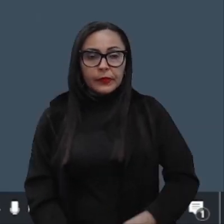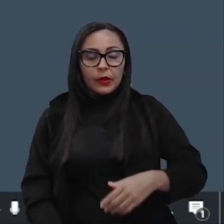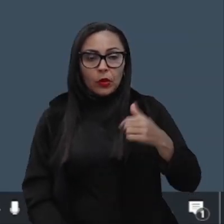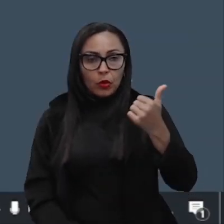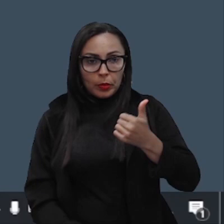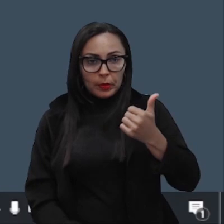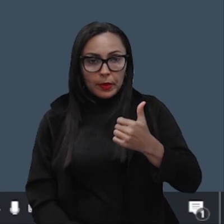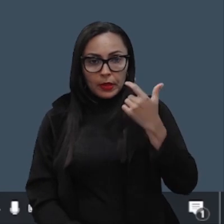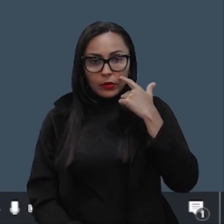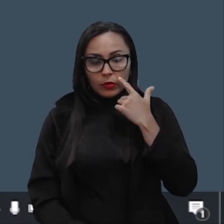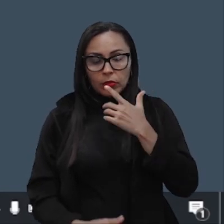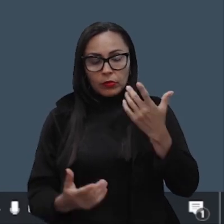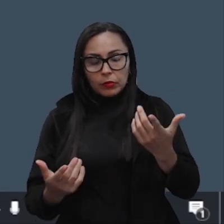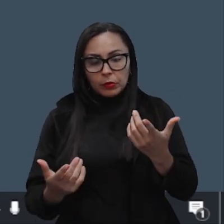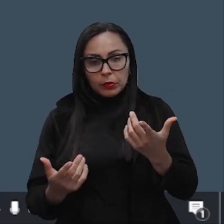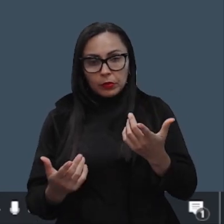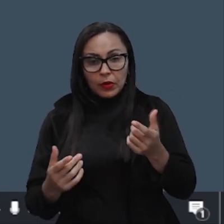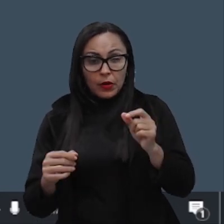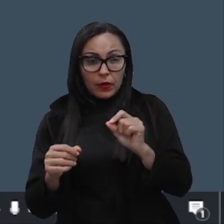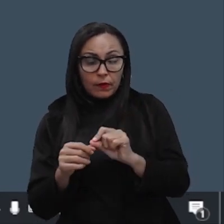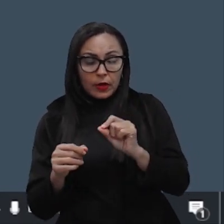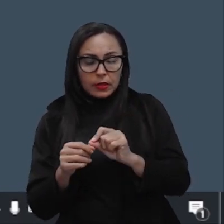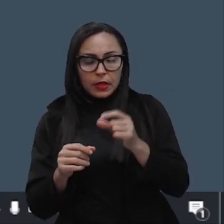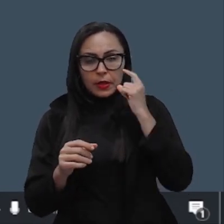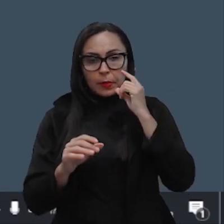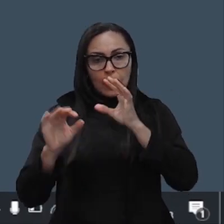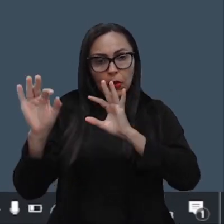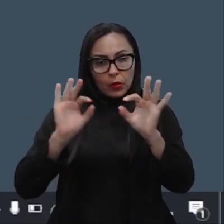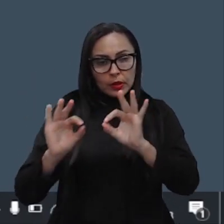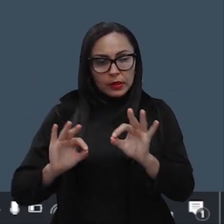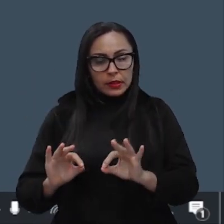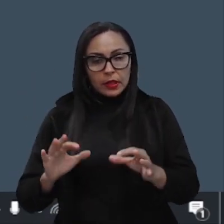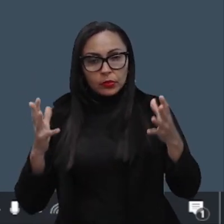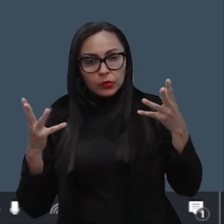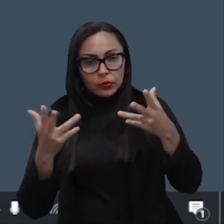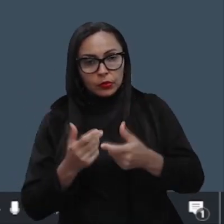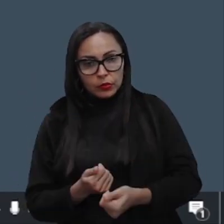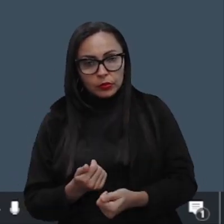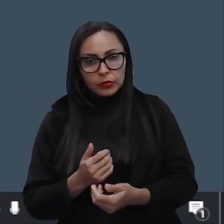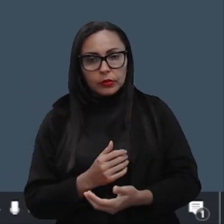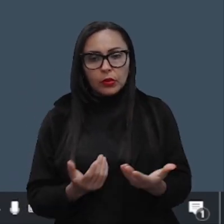para subir a aplicação, digamos, né Vamos ver como é que funciona